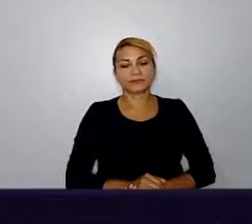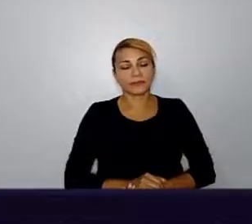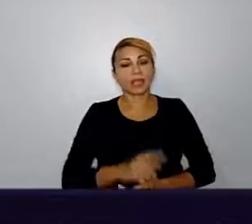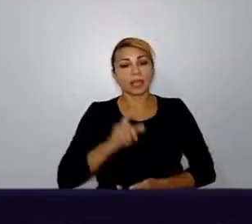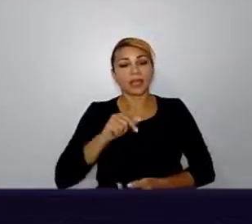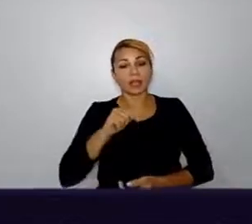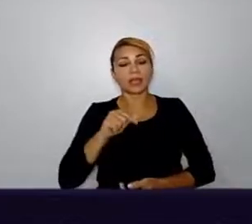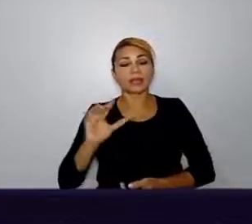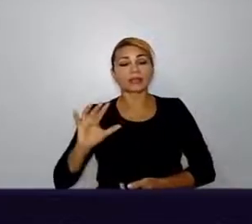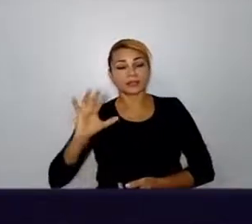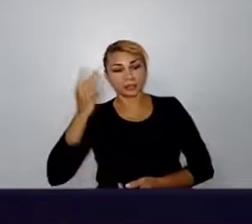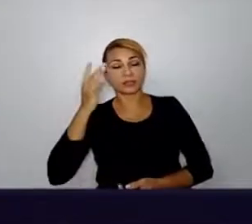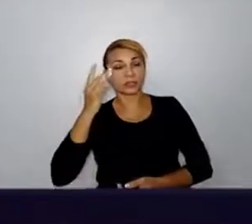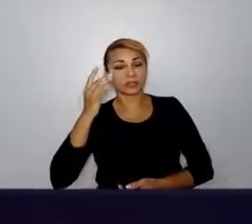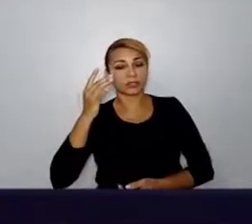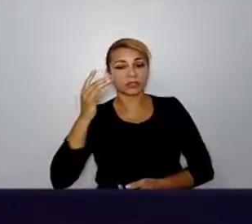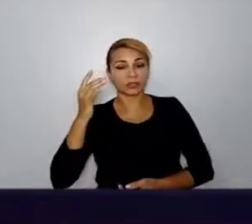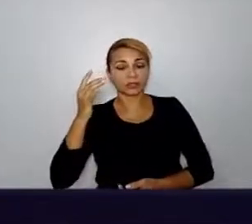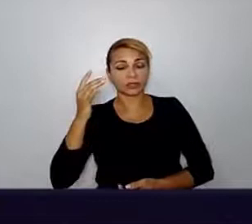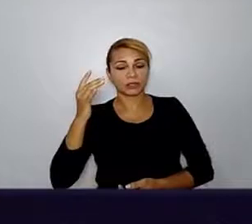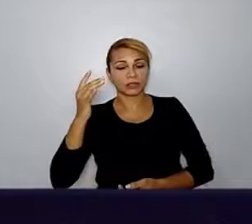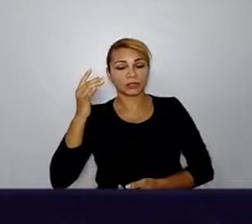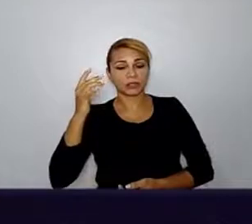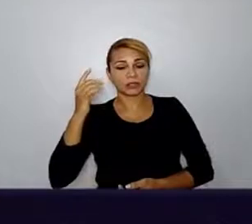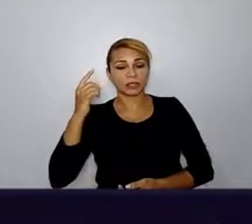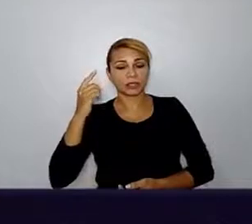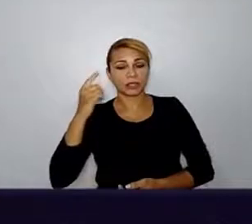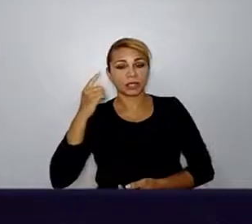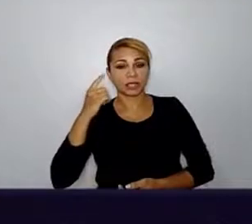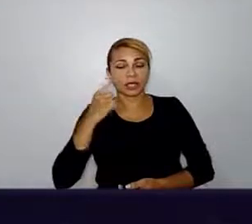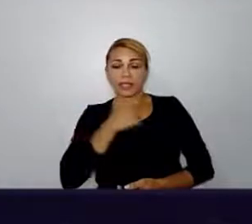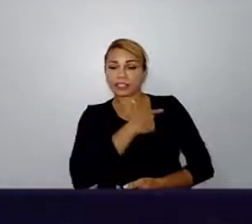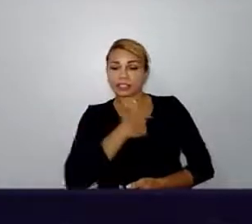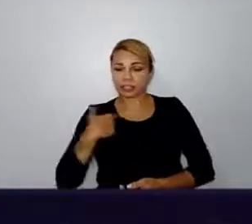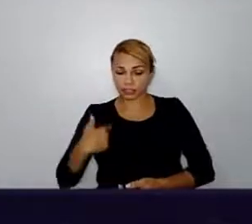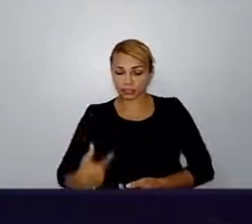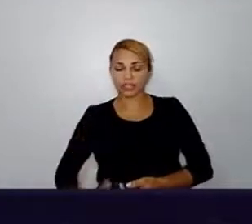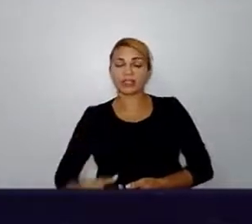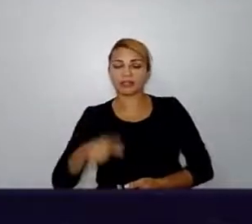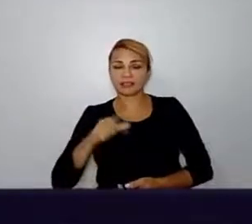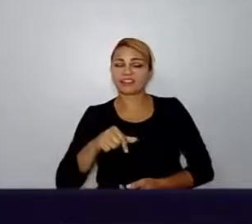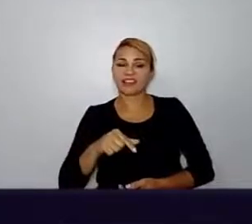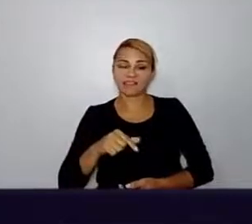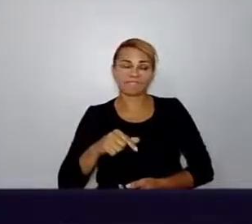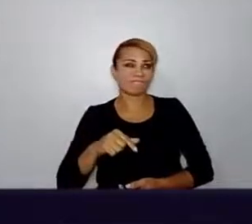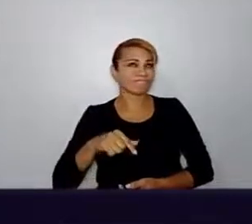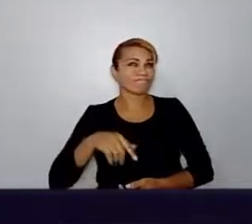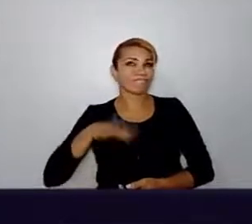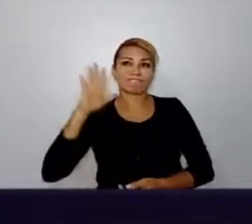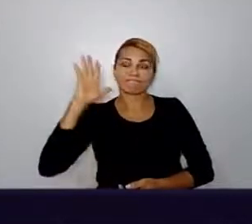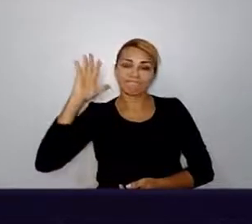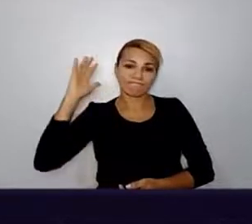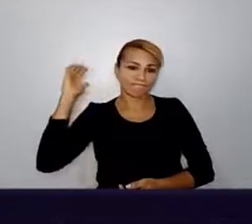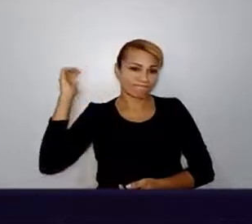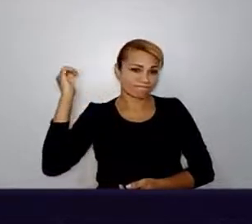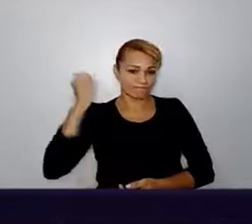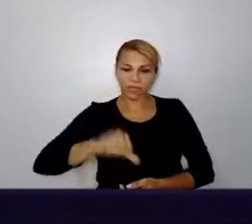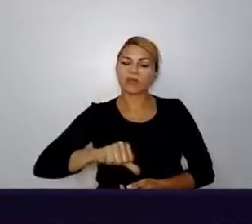chinês que eu contei agora, acho que ele está nas minhas top situações difíceis aí. Mas, no ano passado,